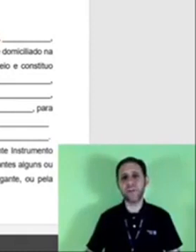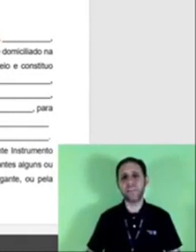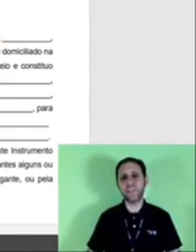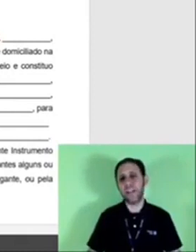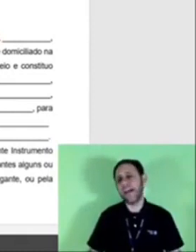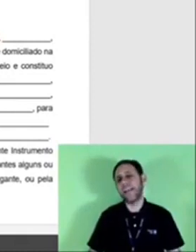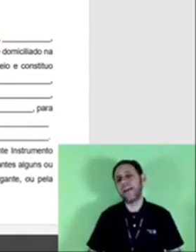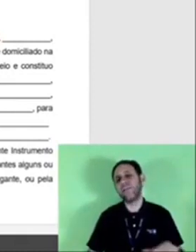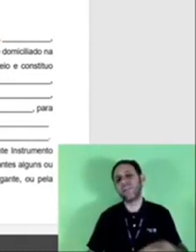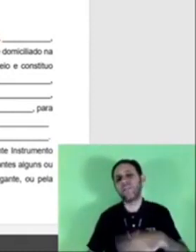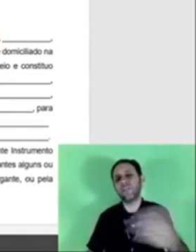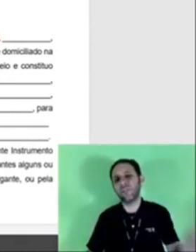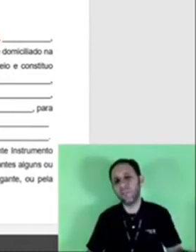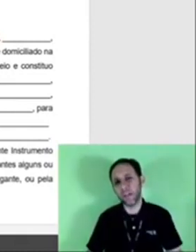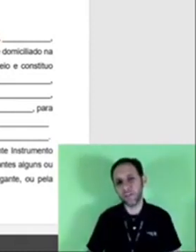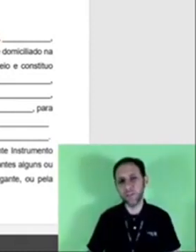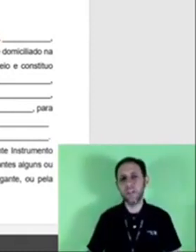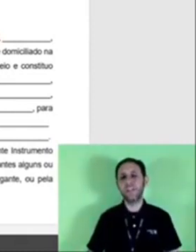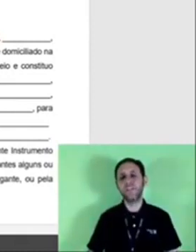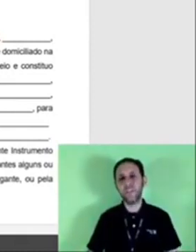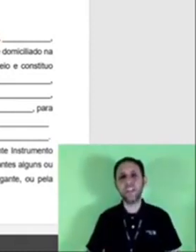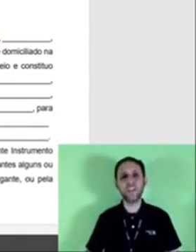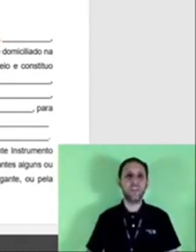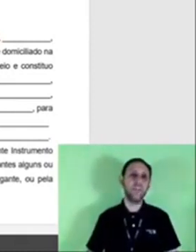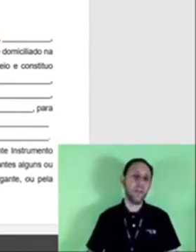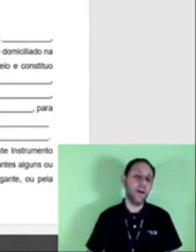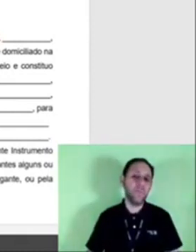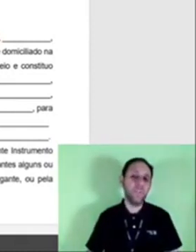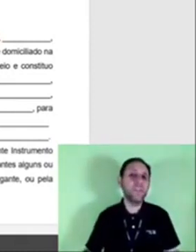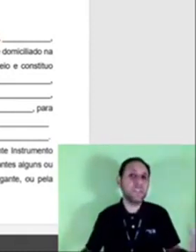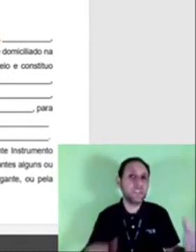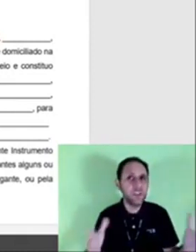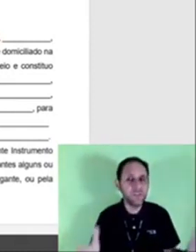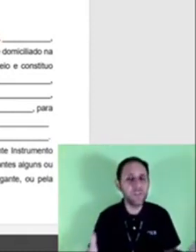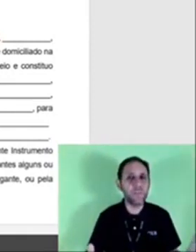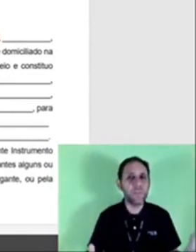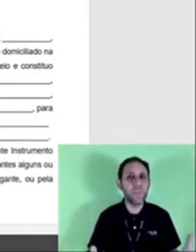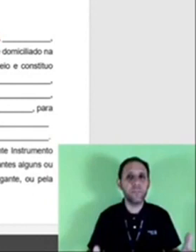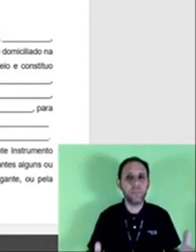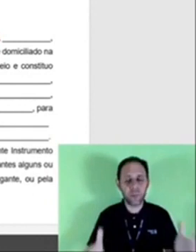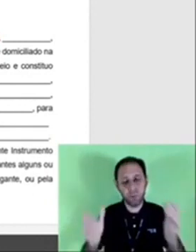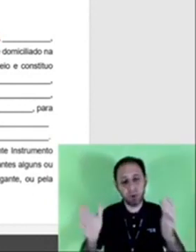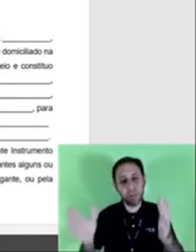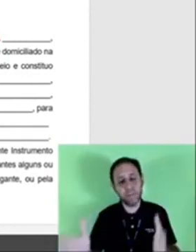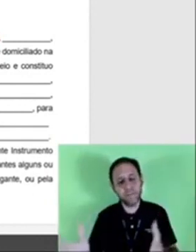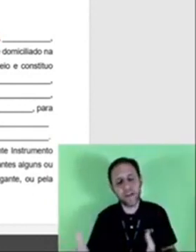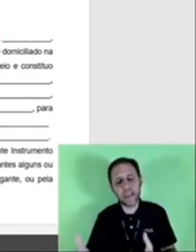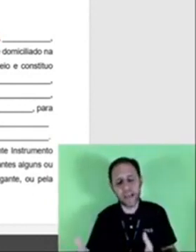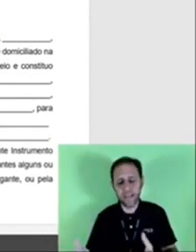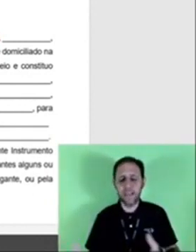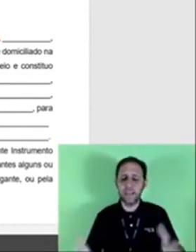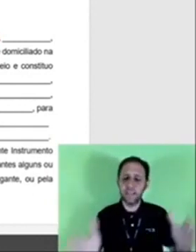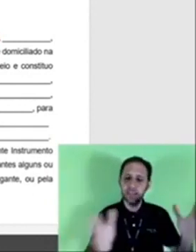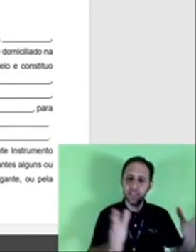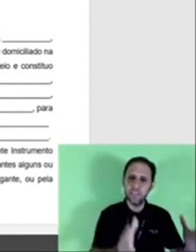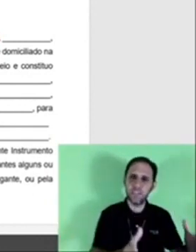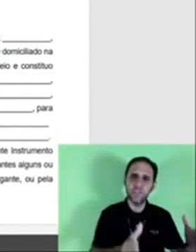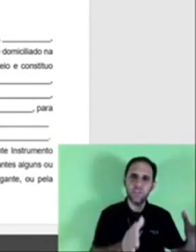Ah, professor, mas lá eu já vi documento diferente. É, obviamente você já viu, porque como eu acabei de falar,